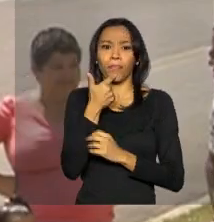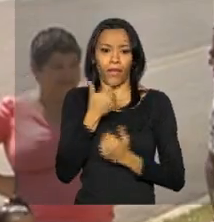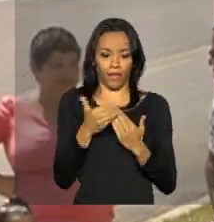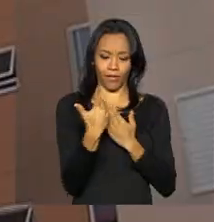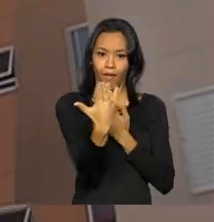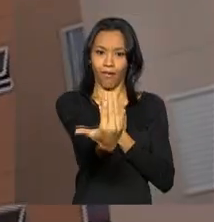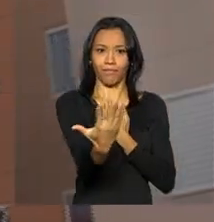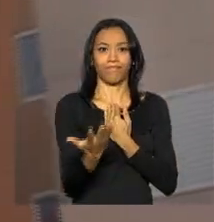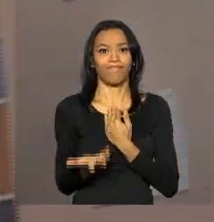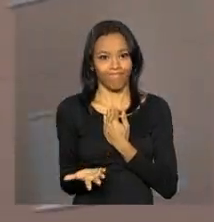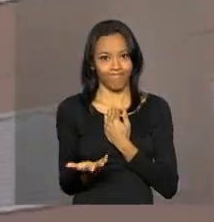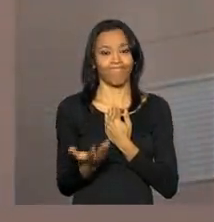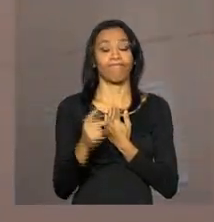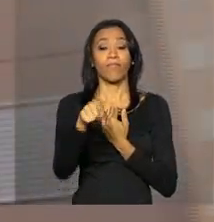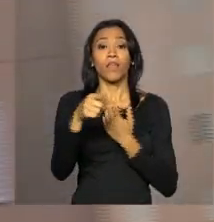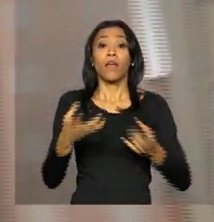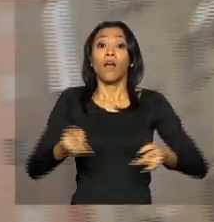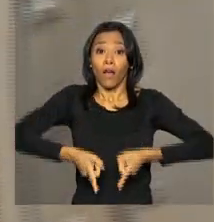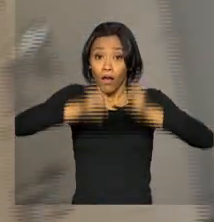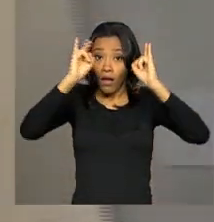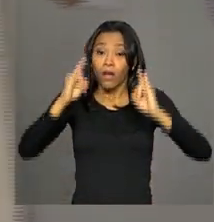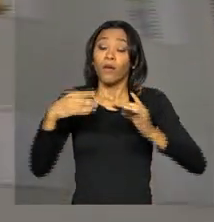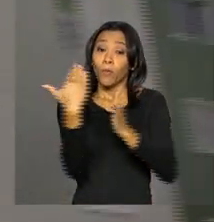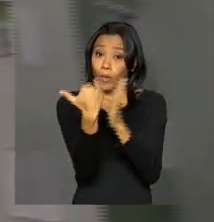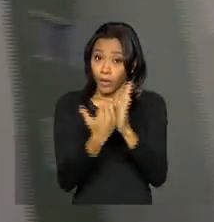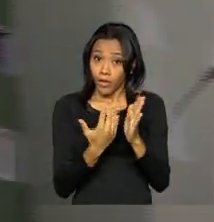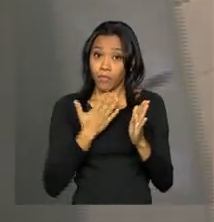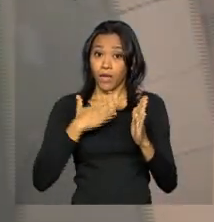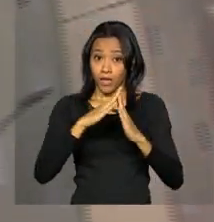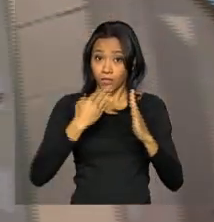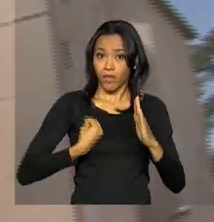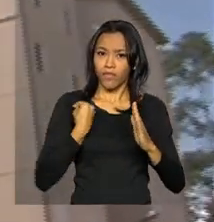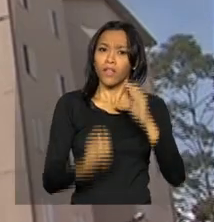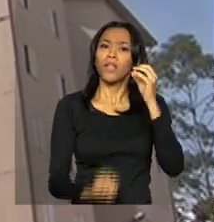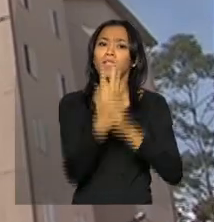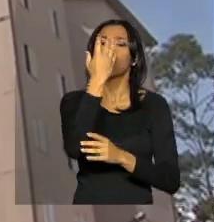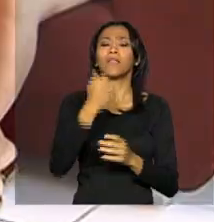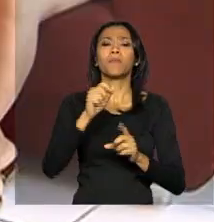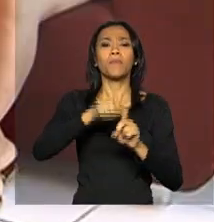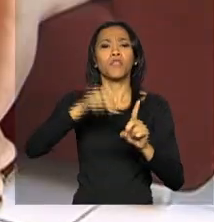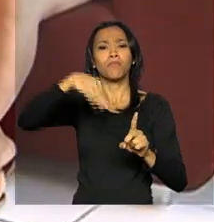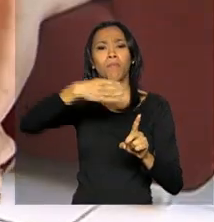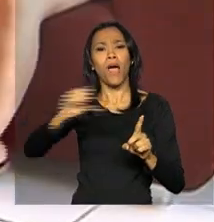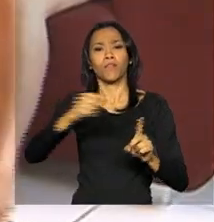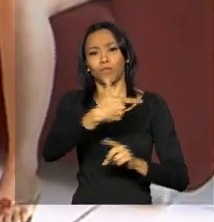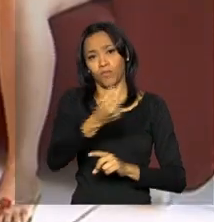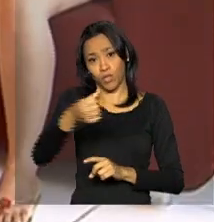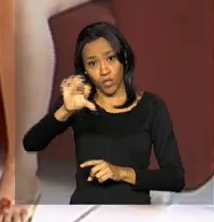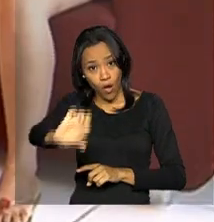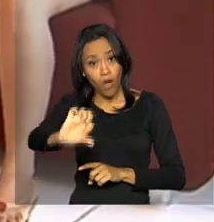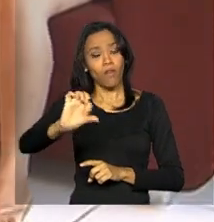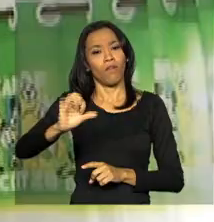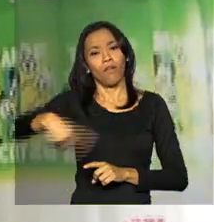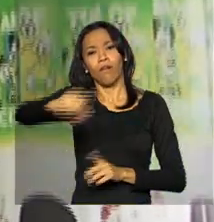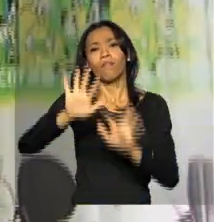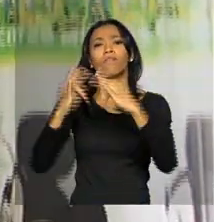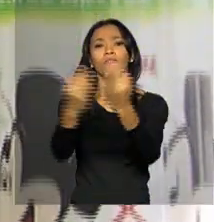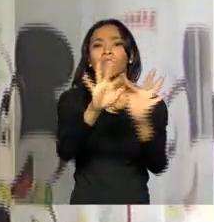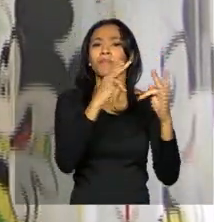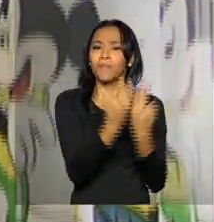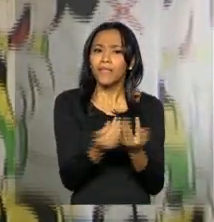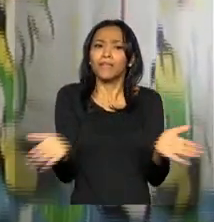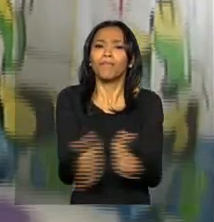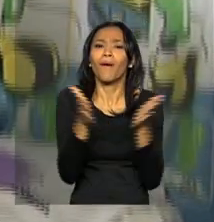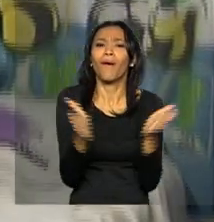portaria. O programa Minha Casa Minha Vida foi lançado em março de 2009 para permitir que famílias de baixa renda